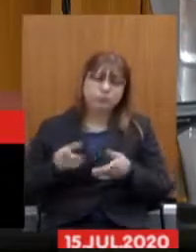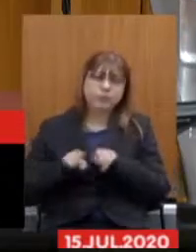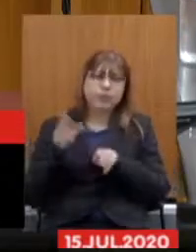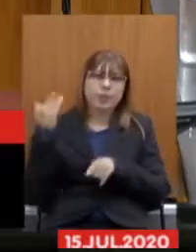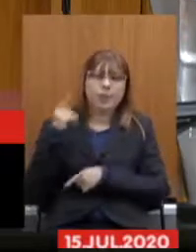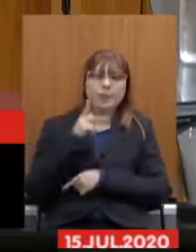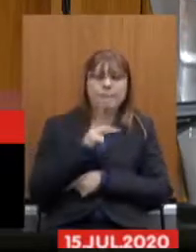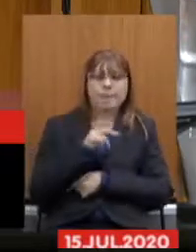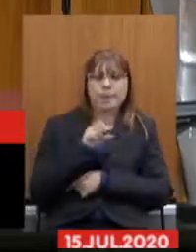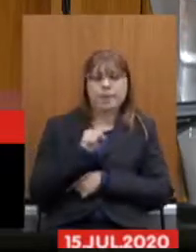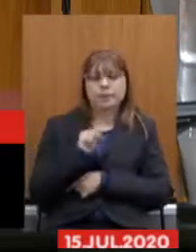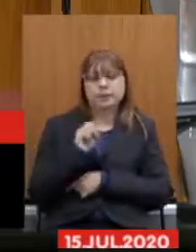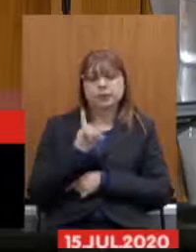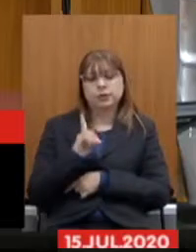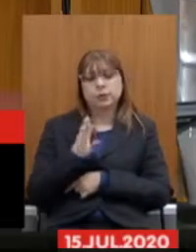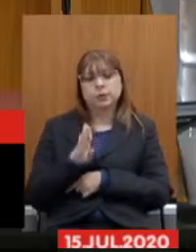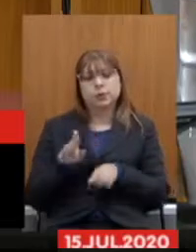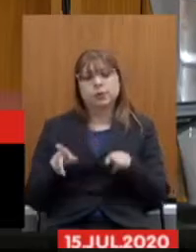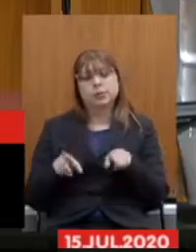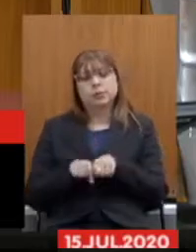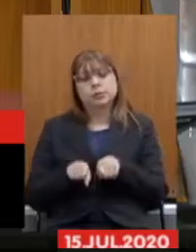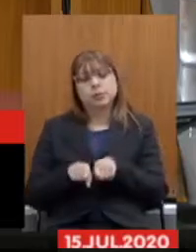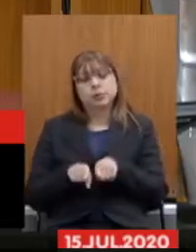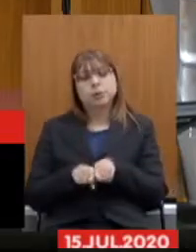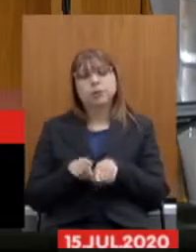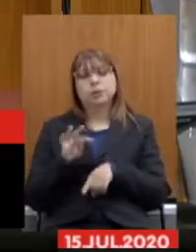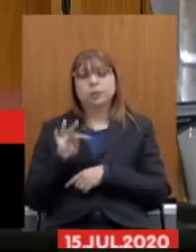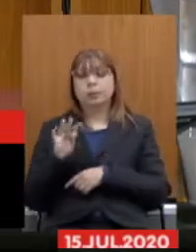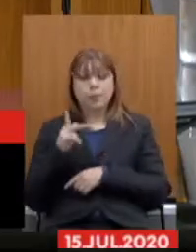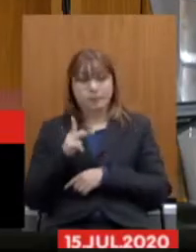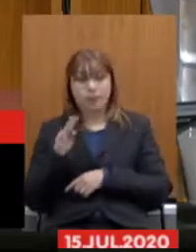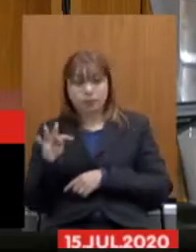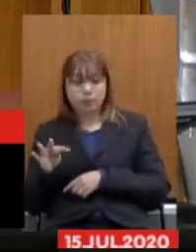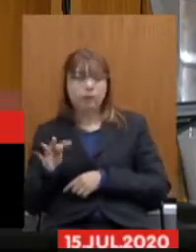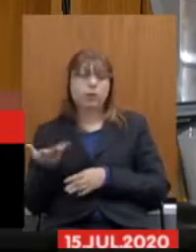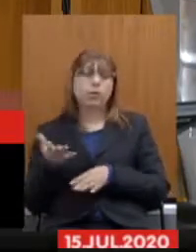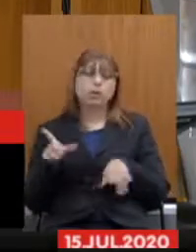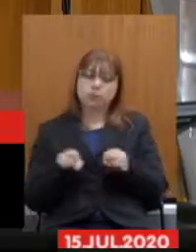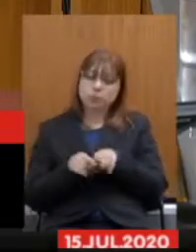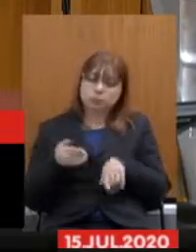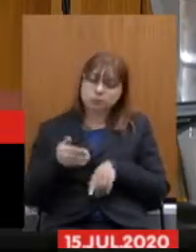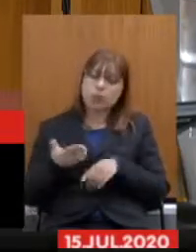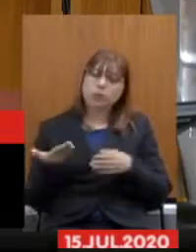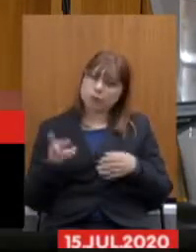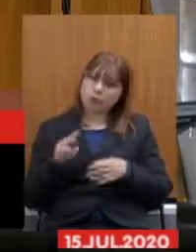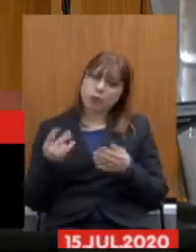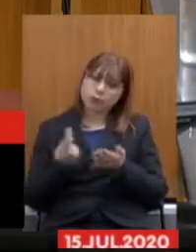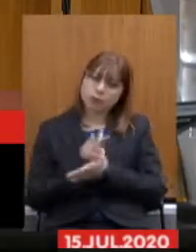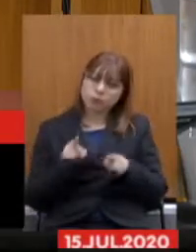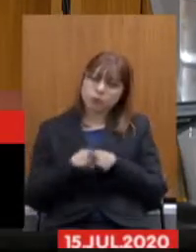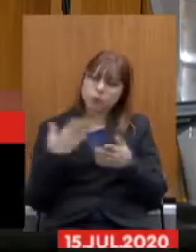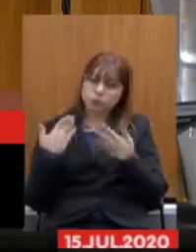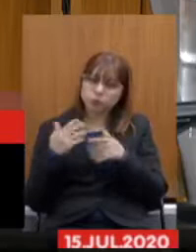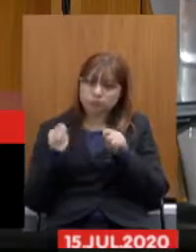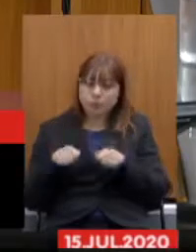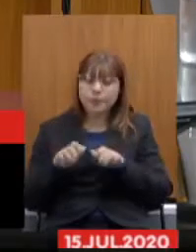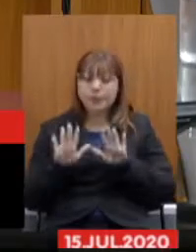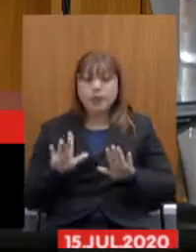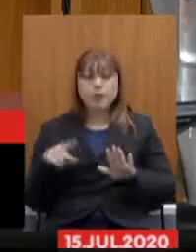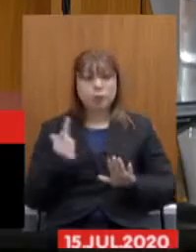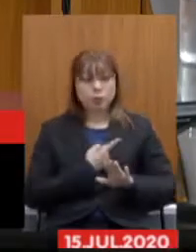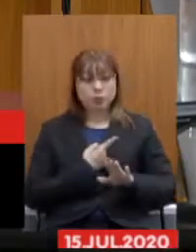aconteceu na gestão do PT e vai acontecer agora então que fique claro nós não estamos lutando